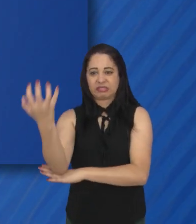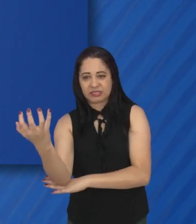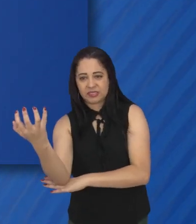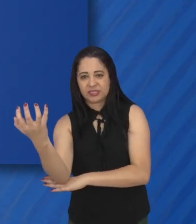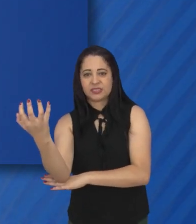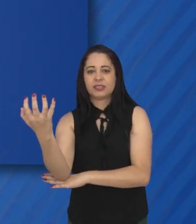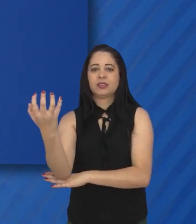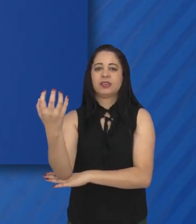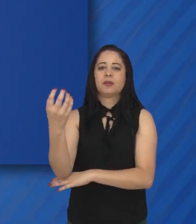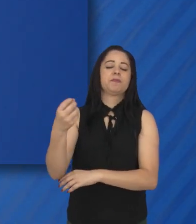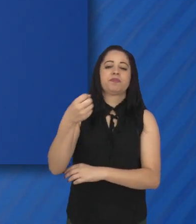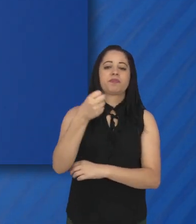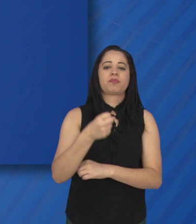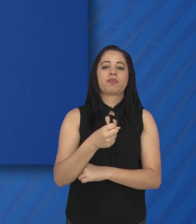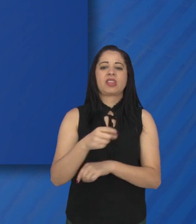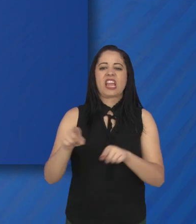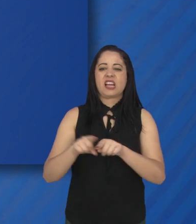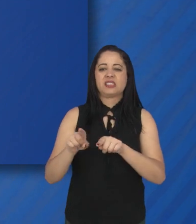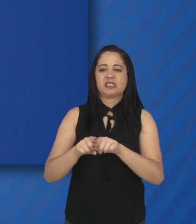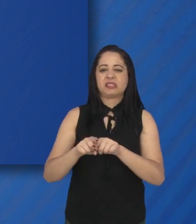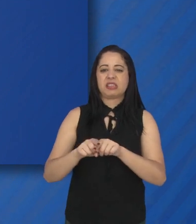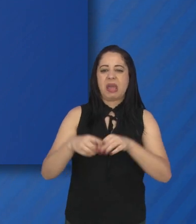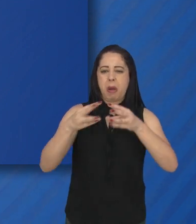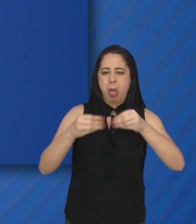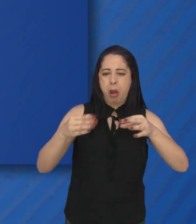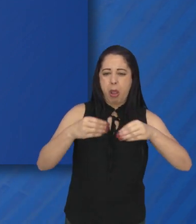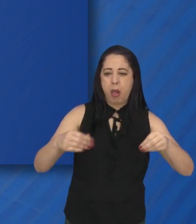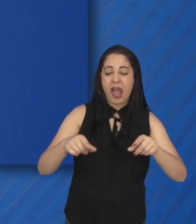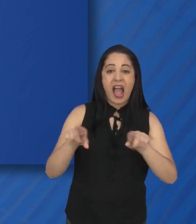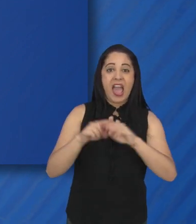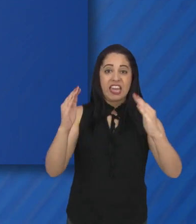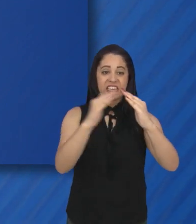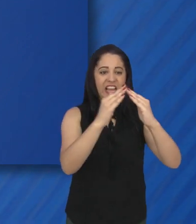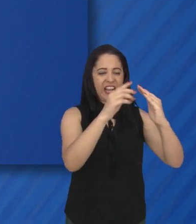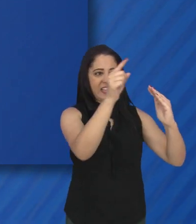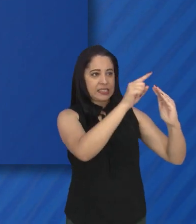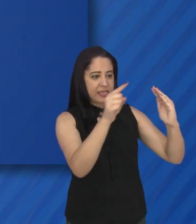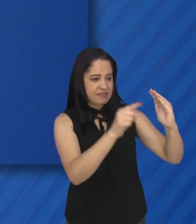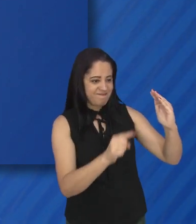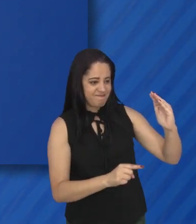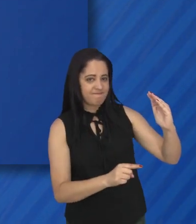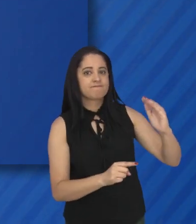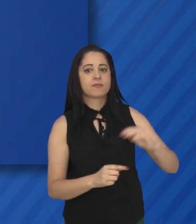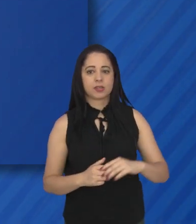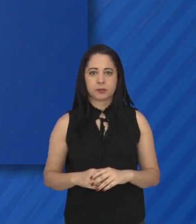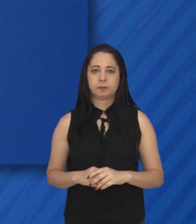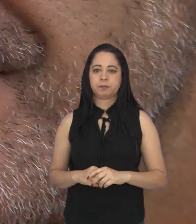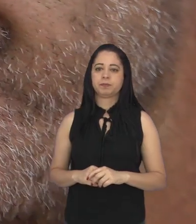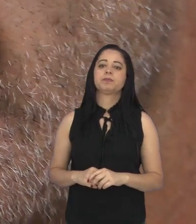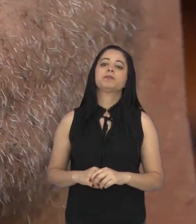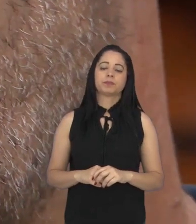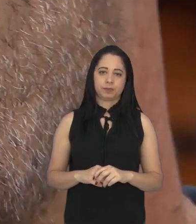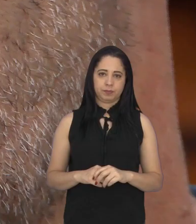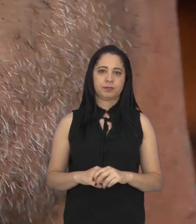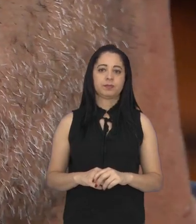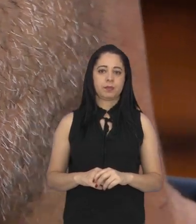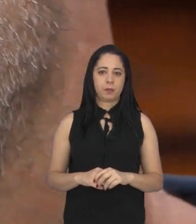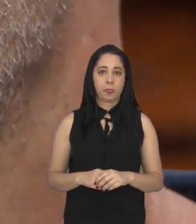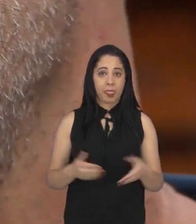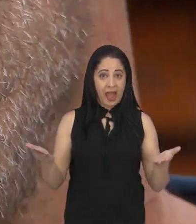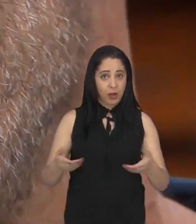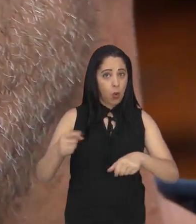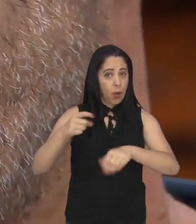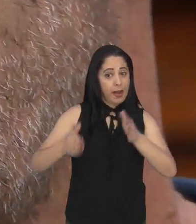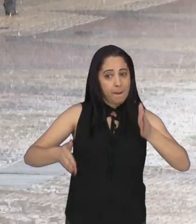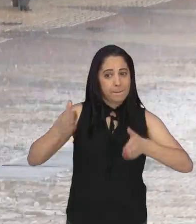inclinados, janelas emperradas, rolagem de blocos de terra, rachaduras e trincas. E José completa